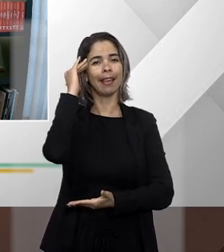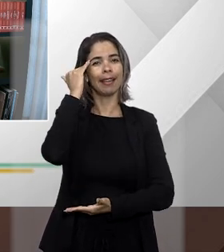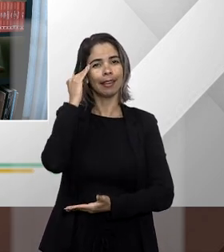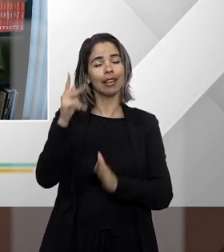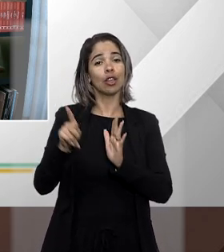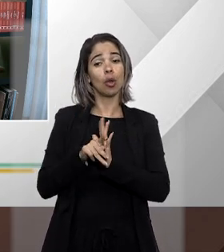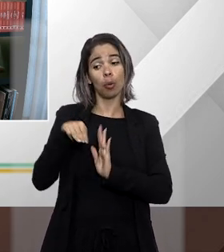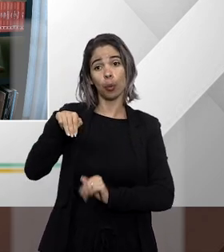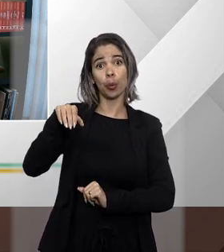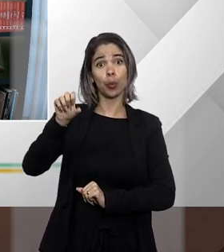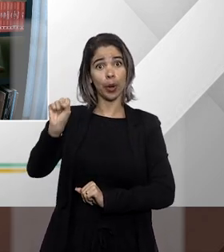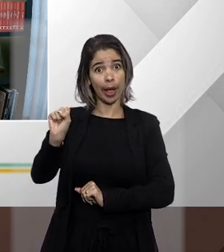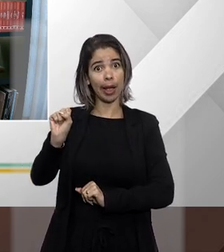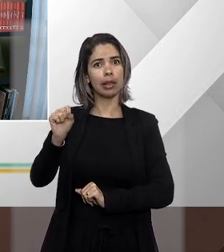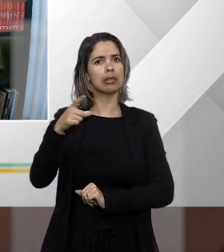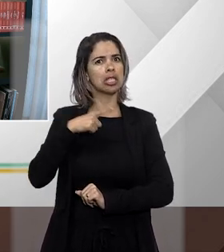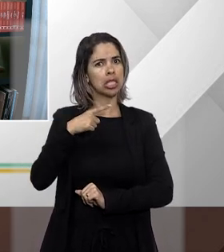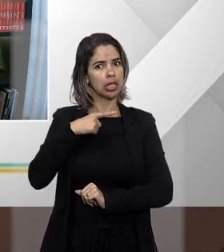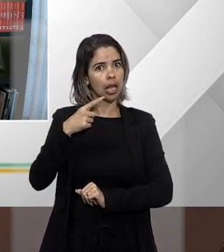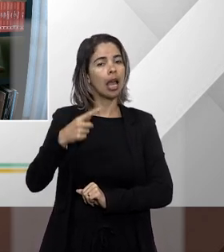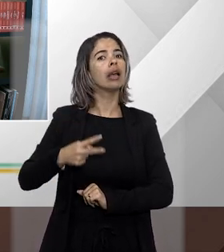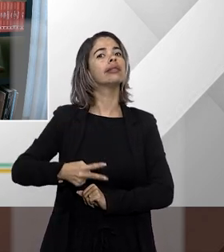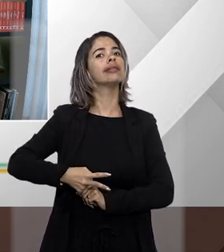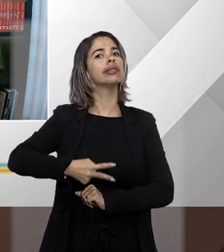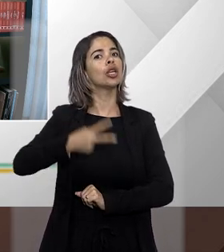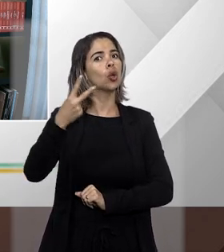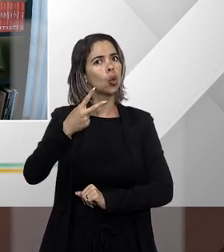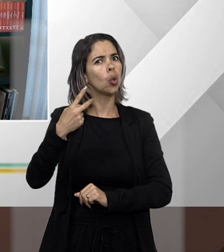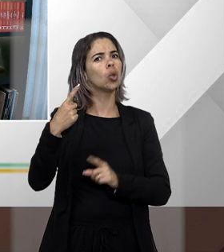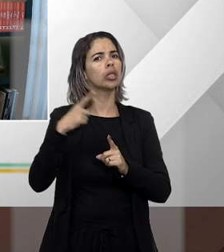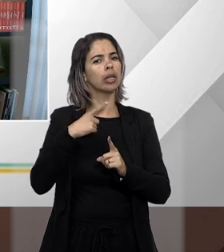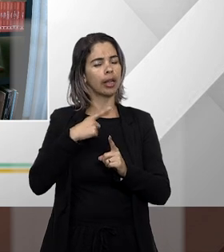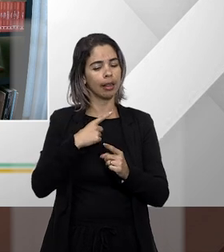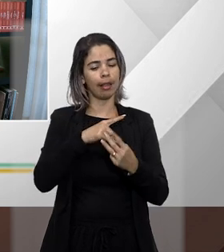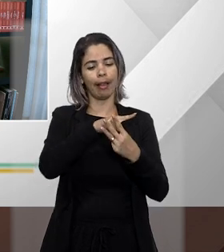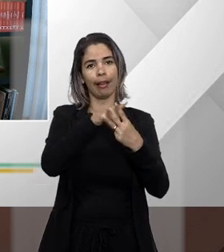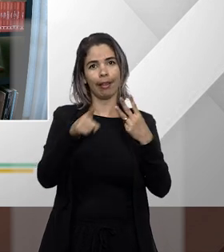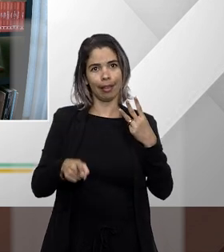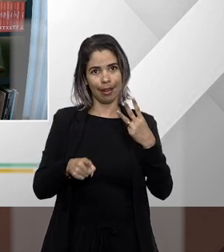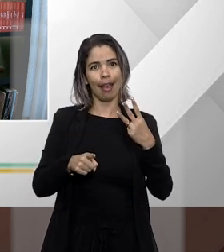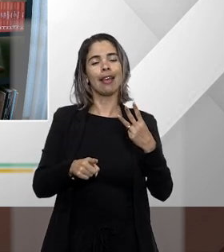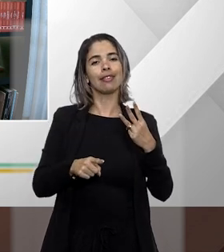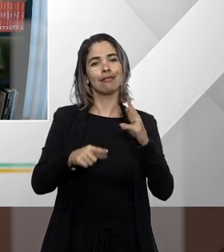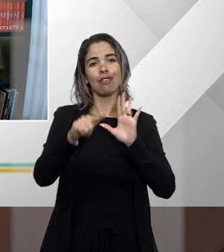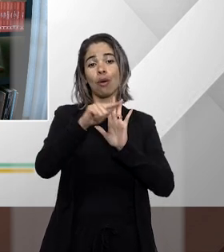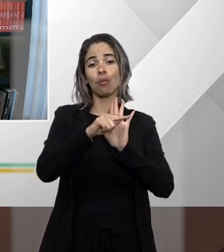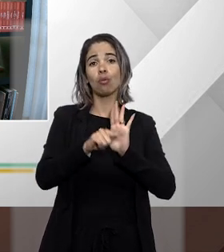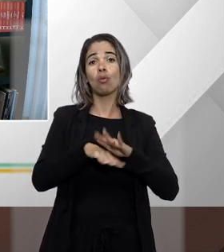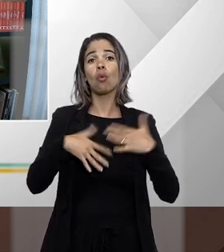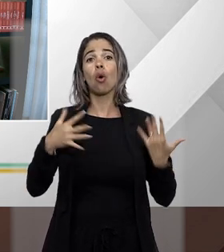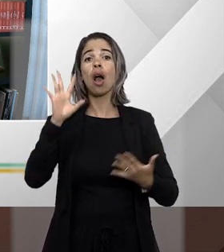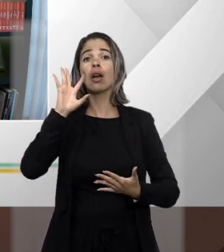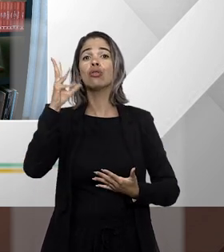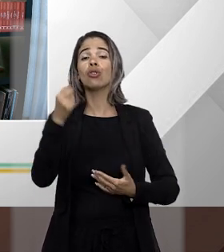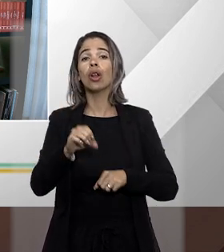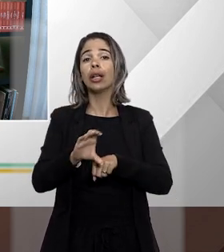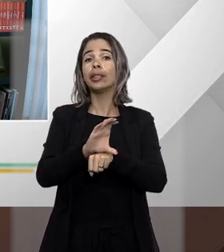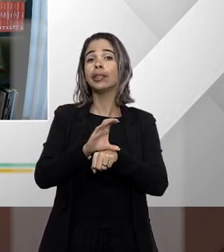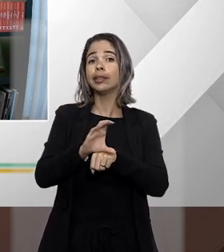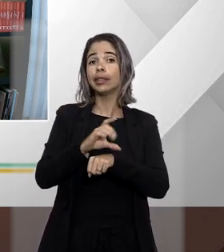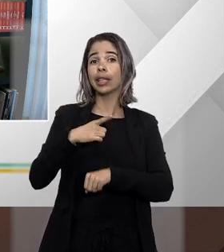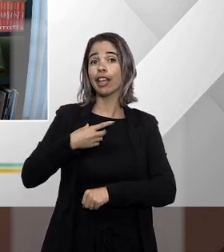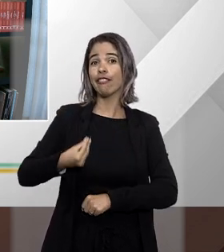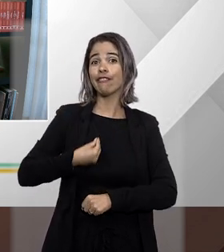segundo de uma série de três programas sobre remédios constitucionais quem esteve aqui com a gente hoje foi o advogado e